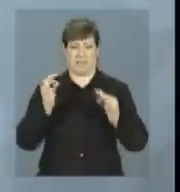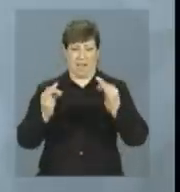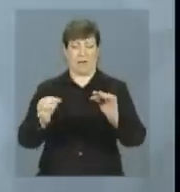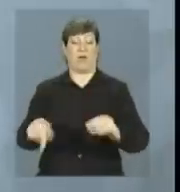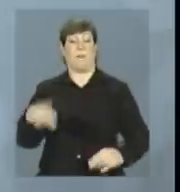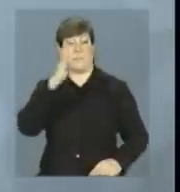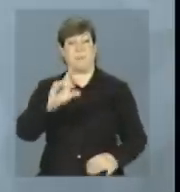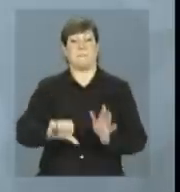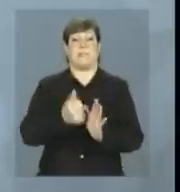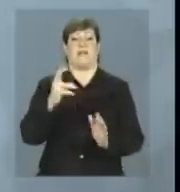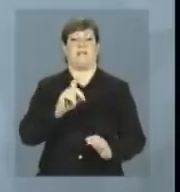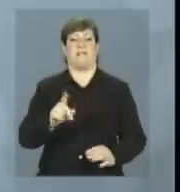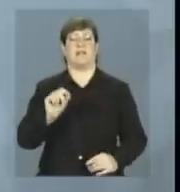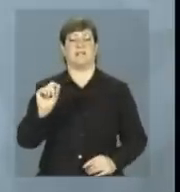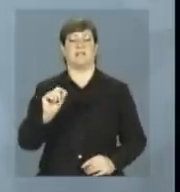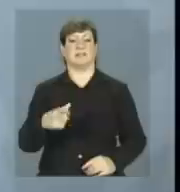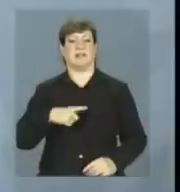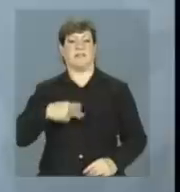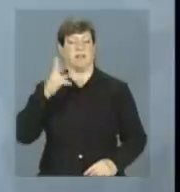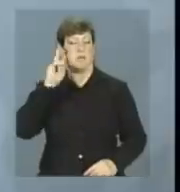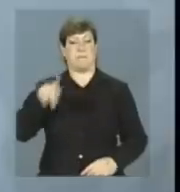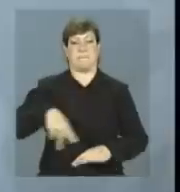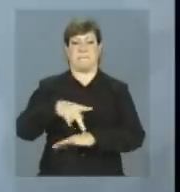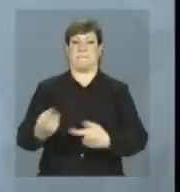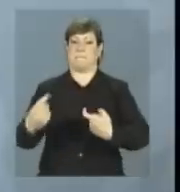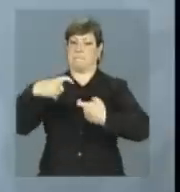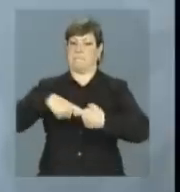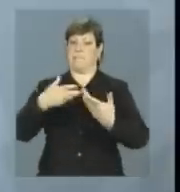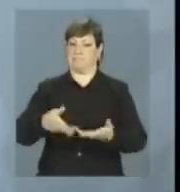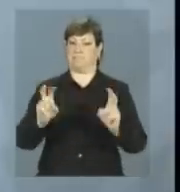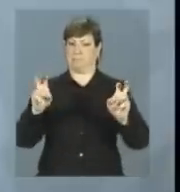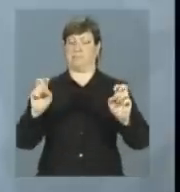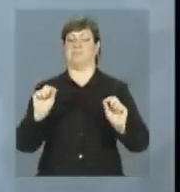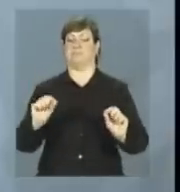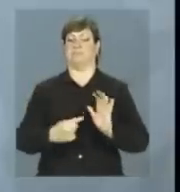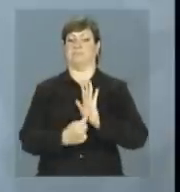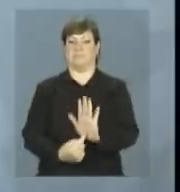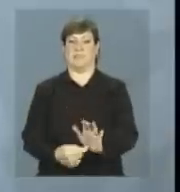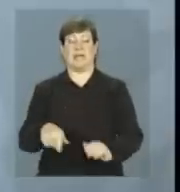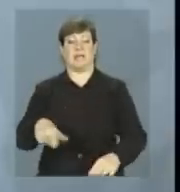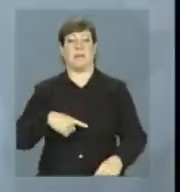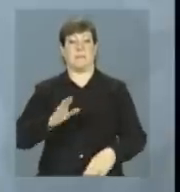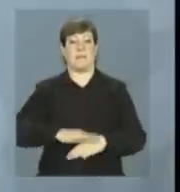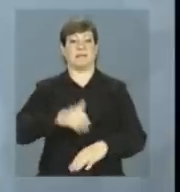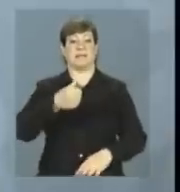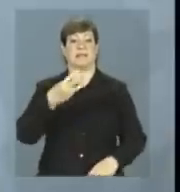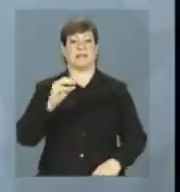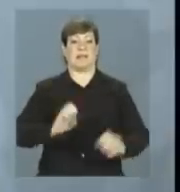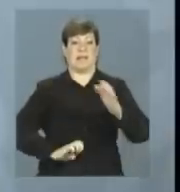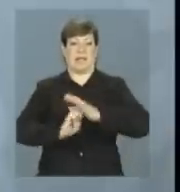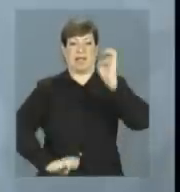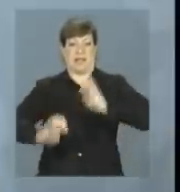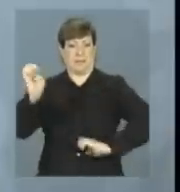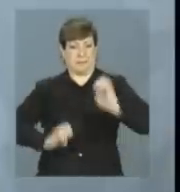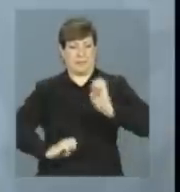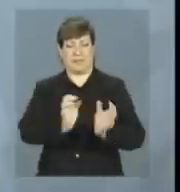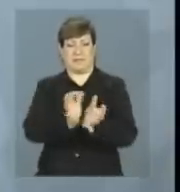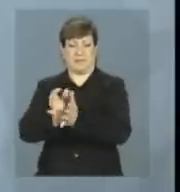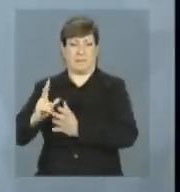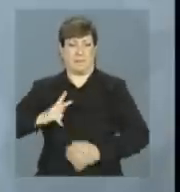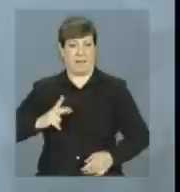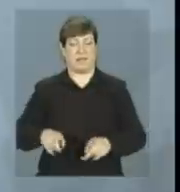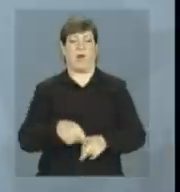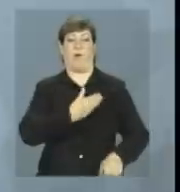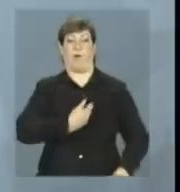primeira vez o status de país parceiro. E isso dá destaque às mais de 130 empresas e instituições privadas e